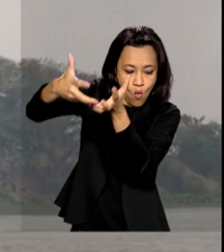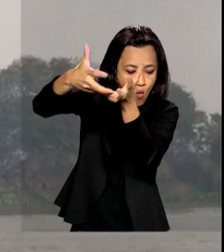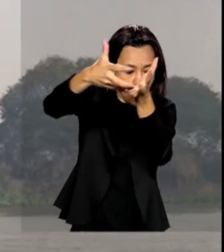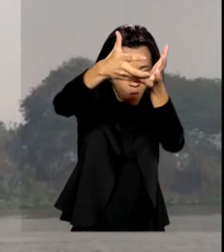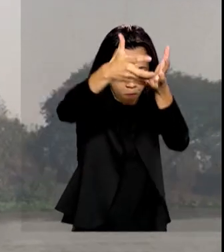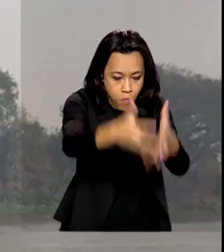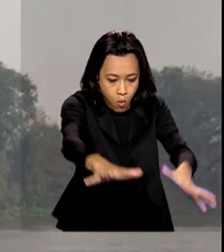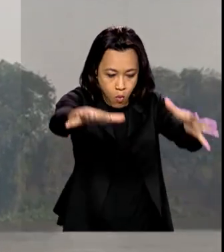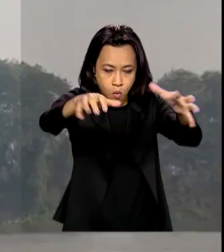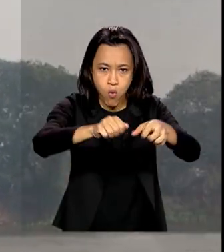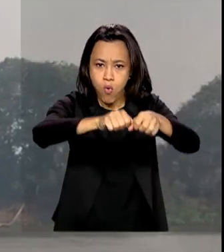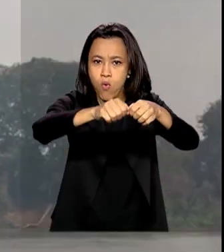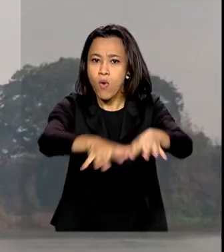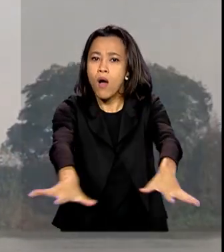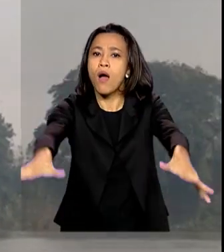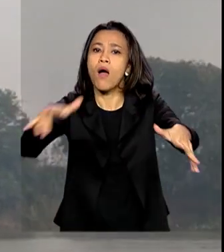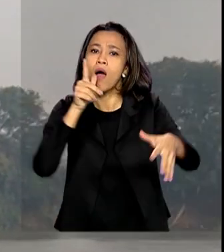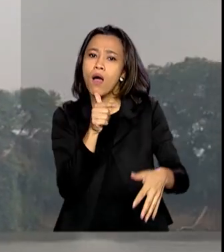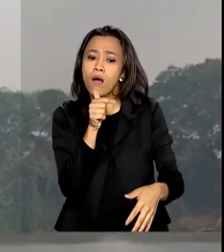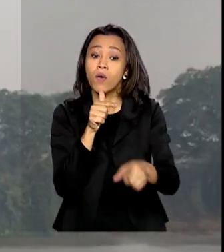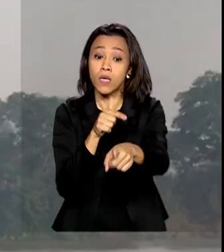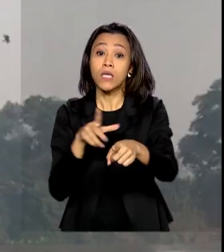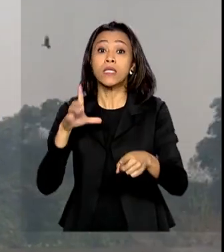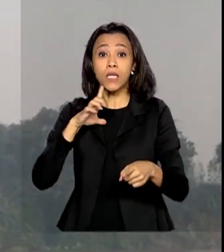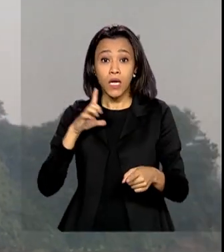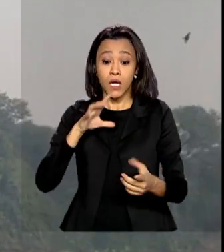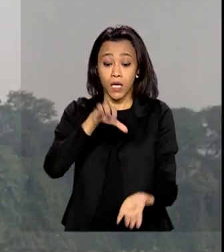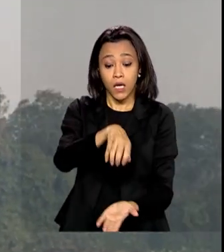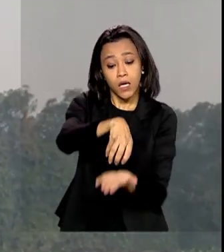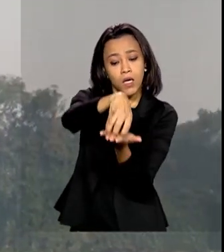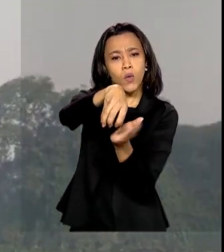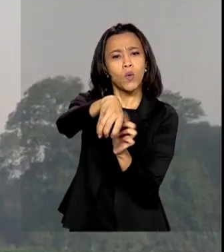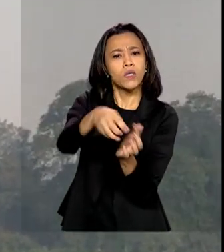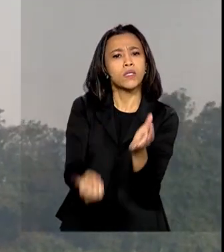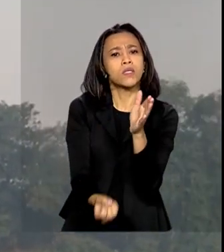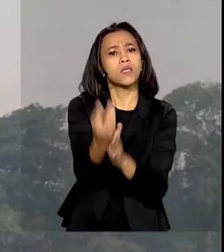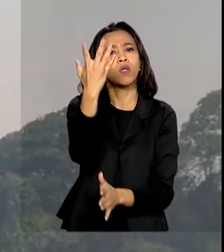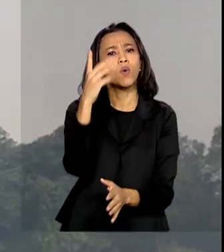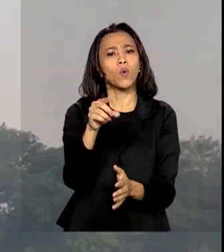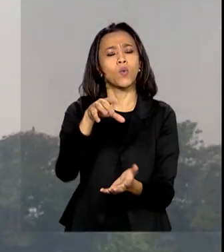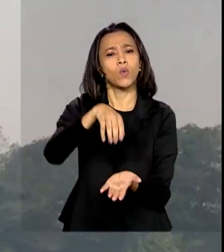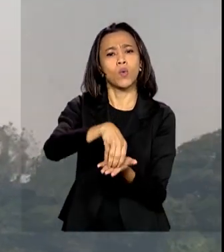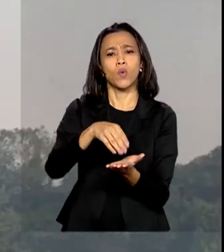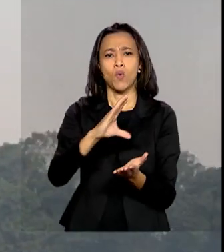o Ministério da Defesa criou um centro de coordenação em uma das cidades atingidas pelas queimadas.